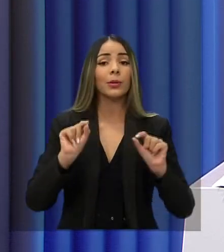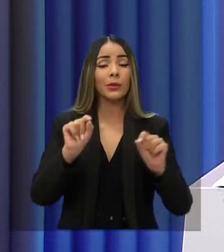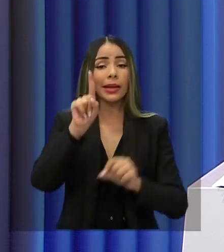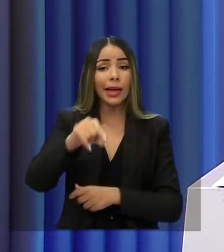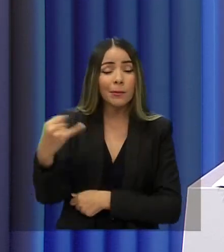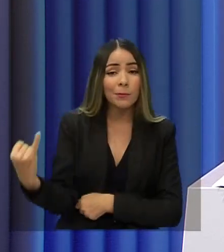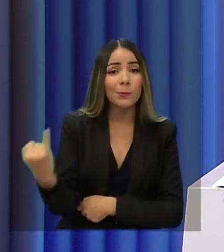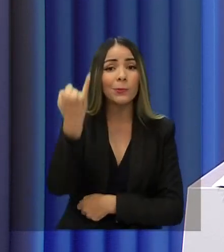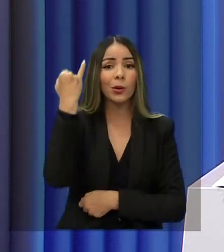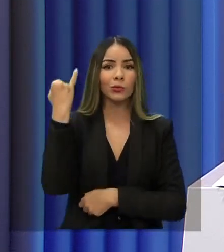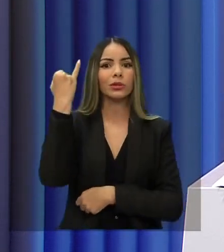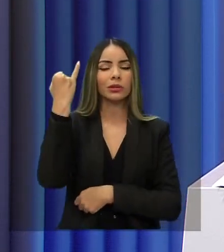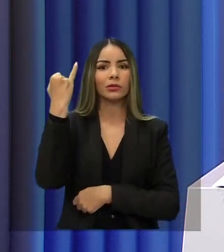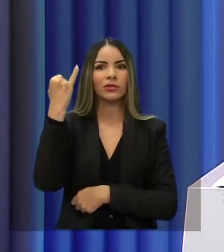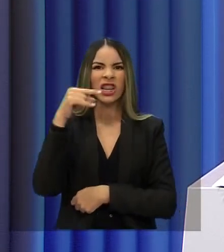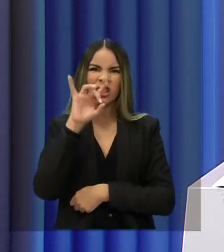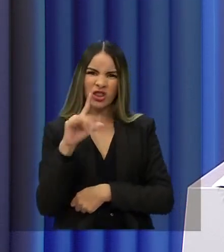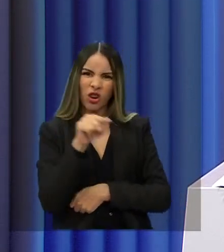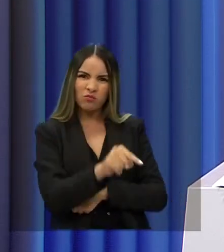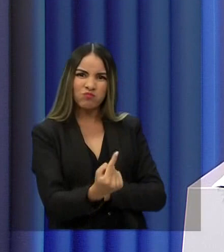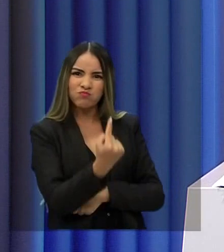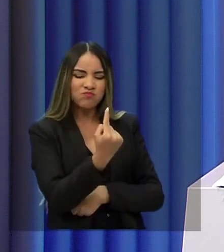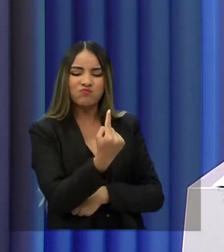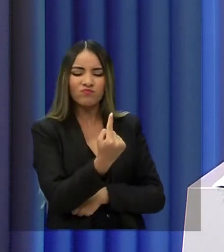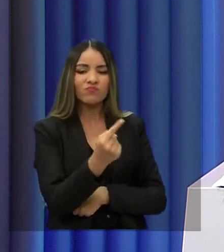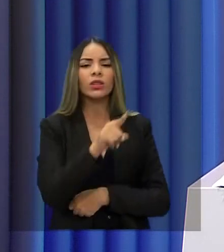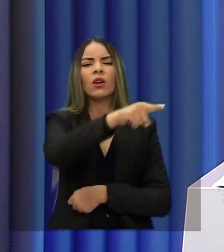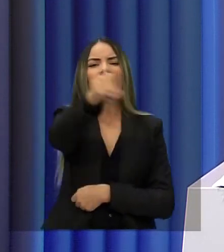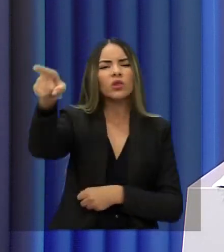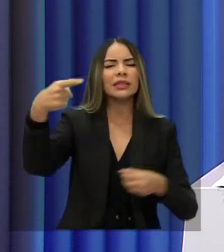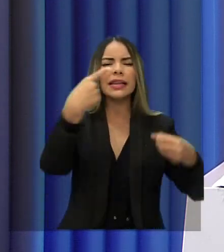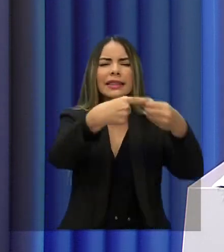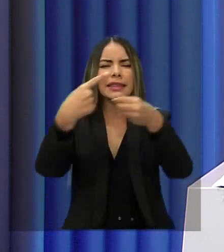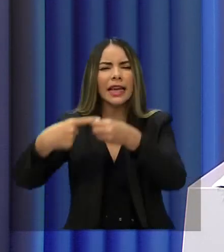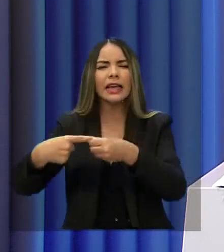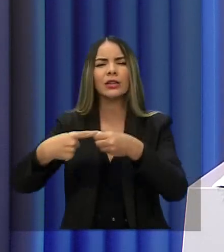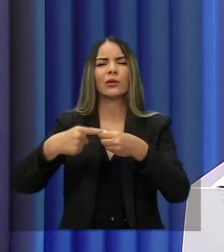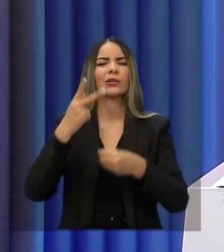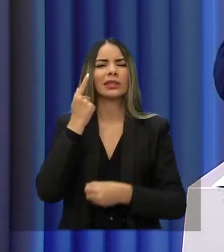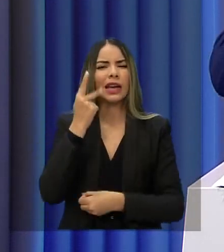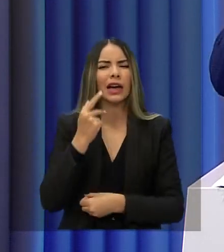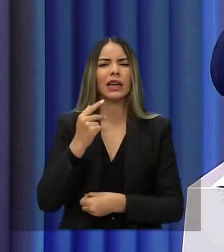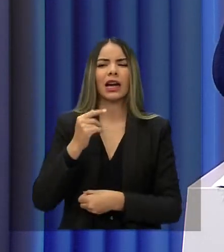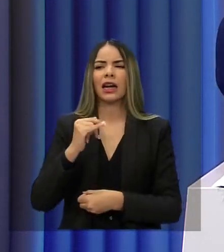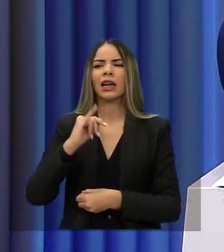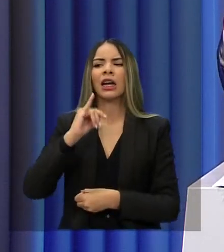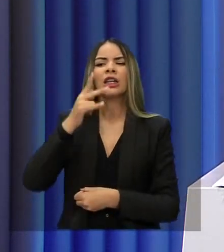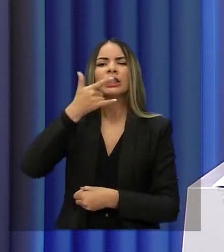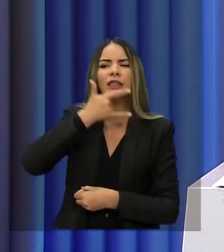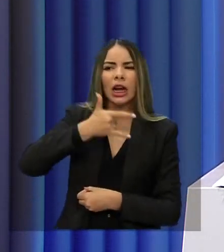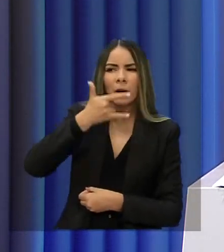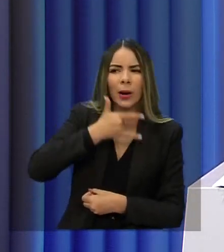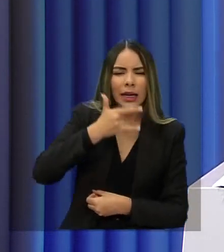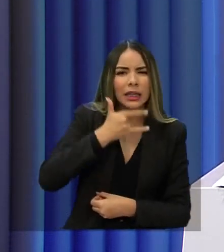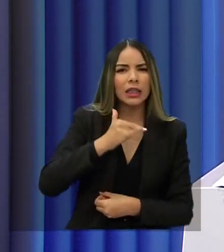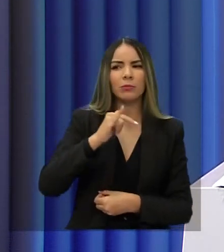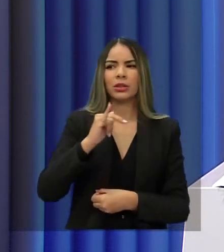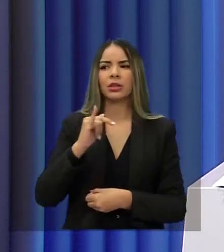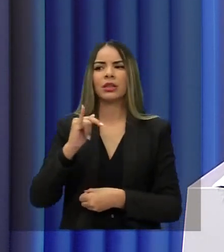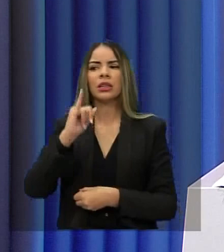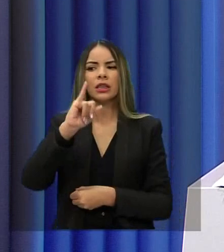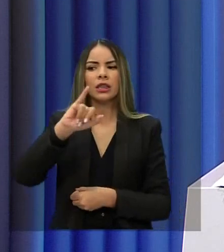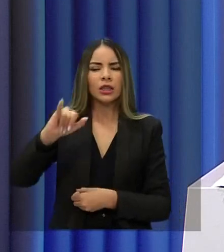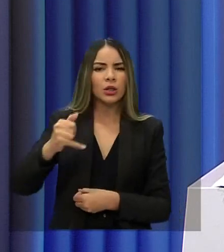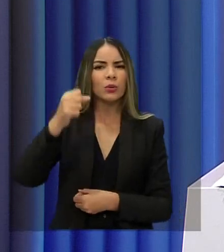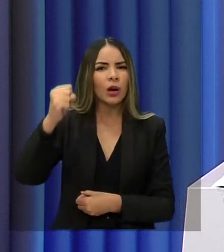importantíssimo, mas isso não basta. Você anda pelo interior do Ceará, Jaguaribe, Iguatu, Juazeiro, e os lixões a céu aberto são a